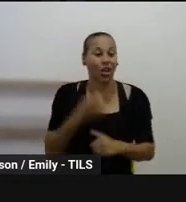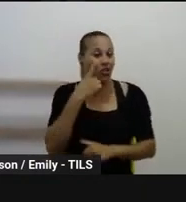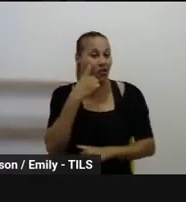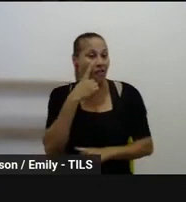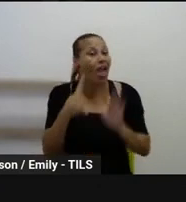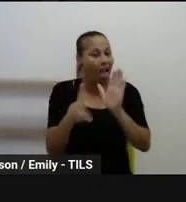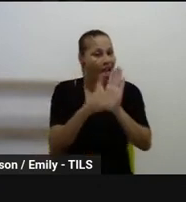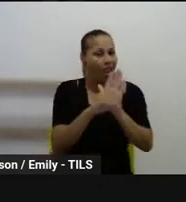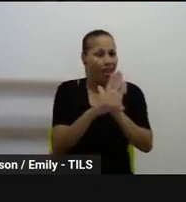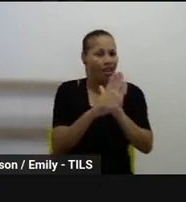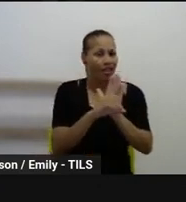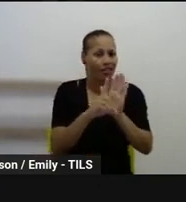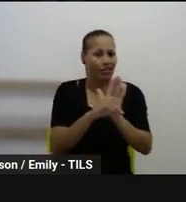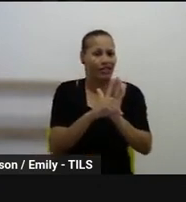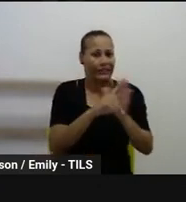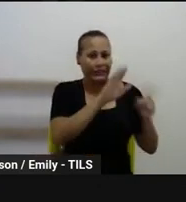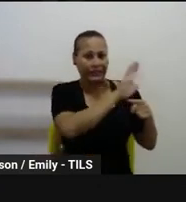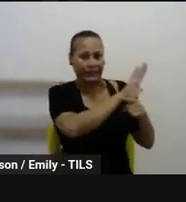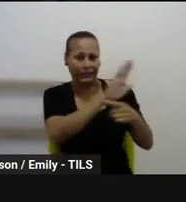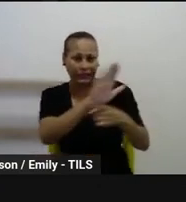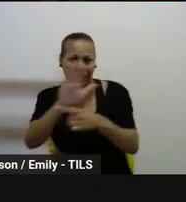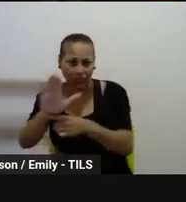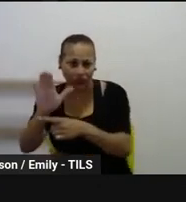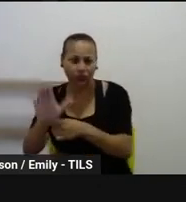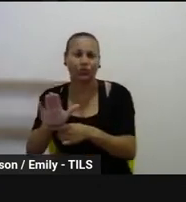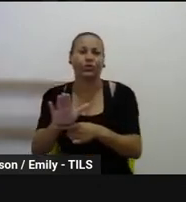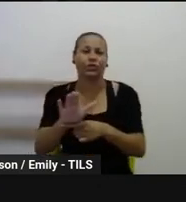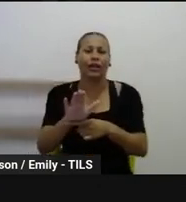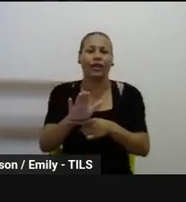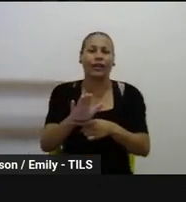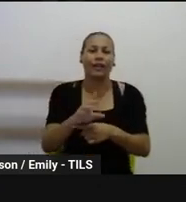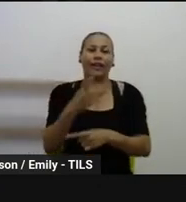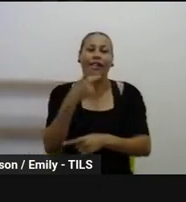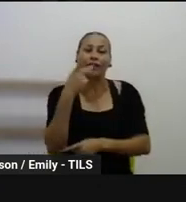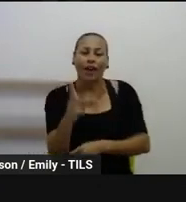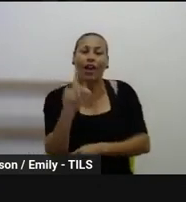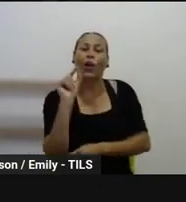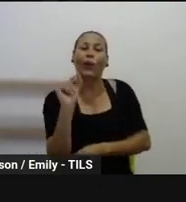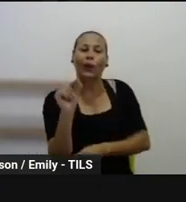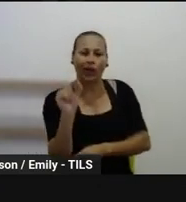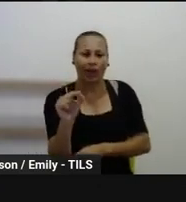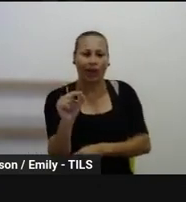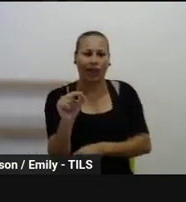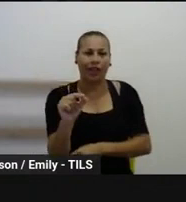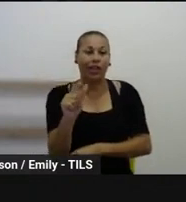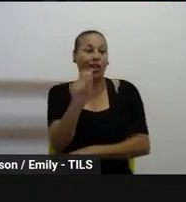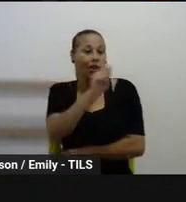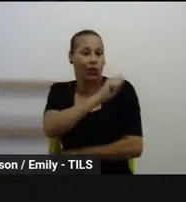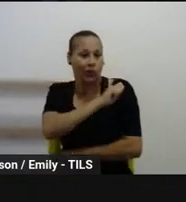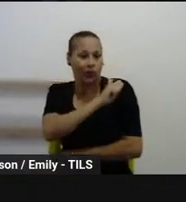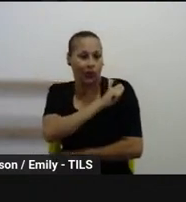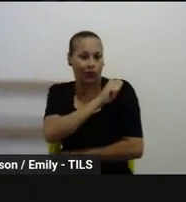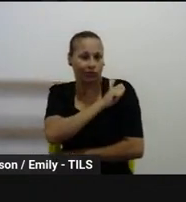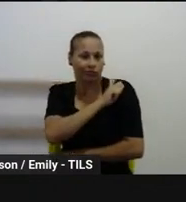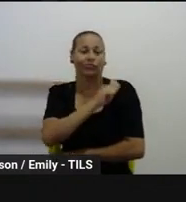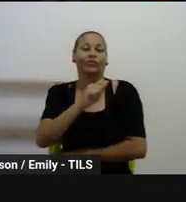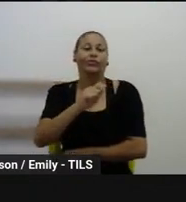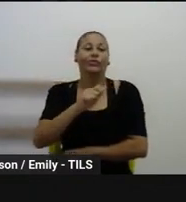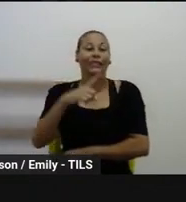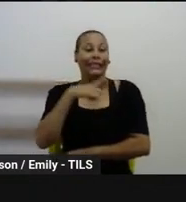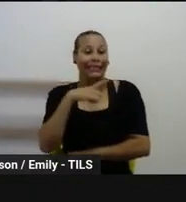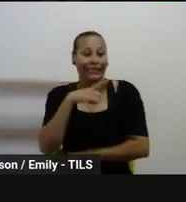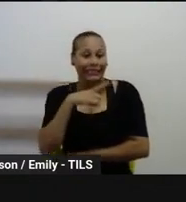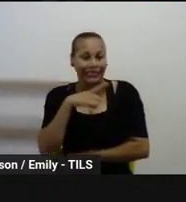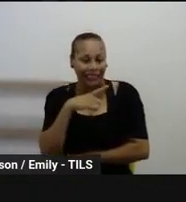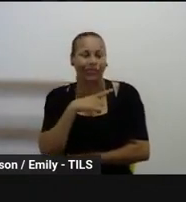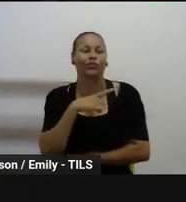que respaldam. A LDB também traz no seu artigo terceiro, princípios como a liberdade de